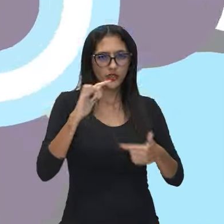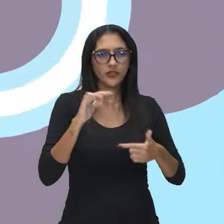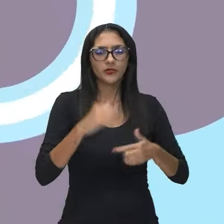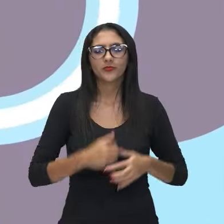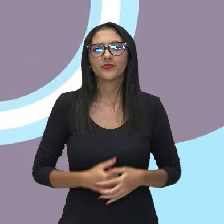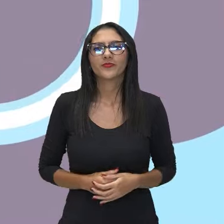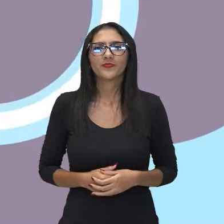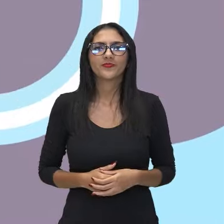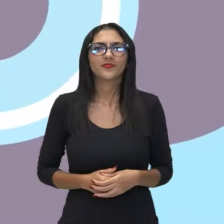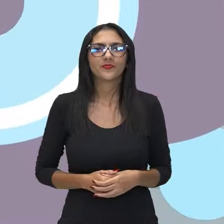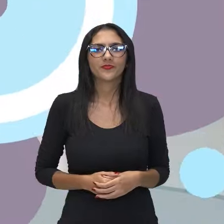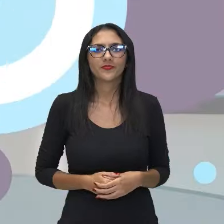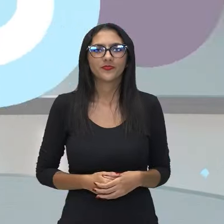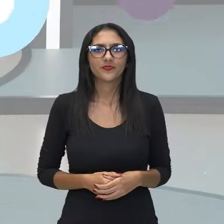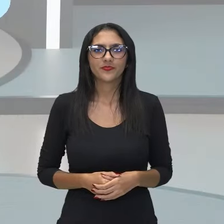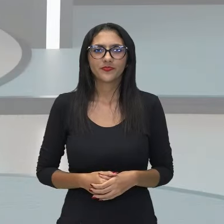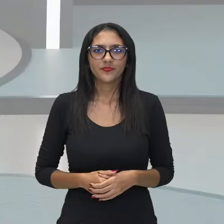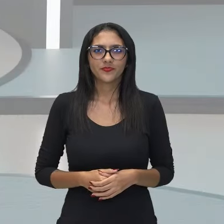conhecer algumas delas?